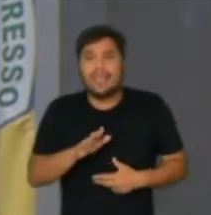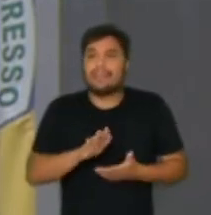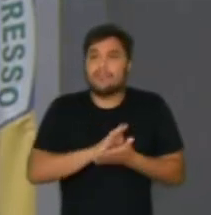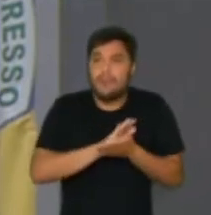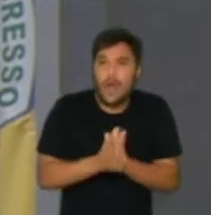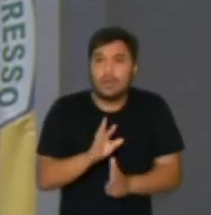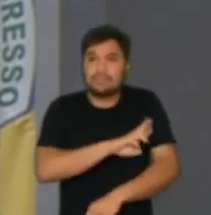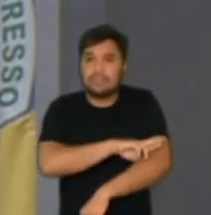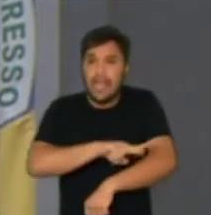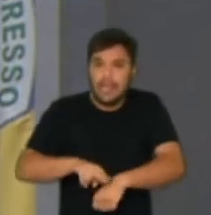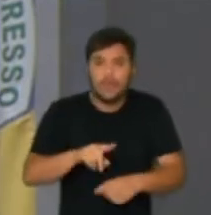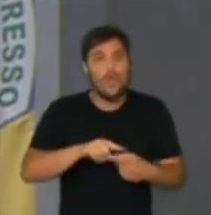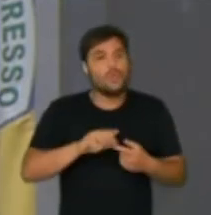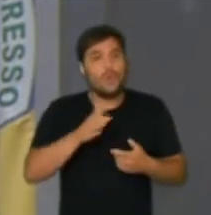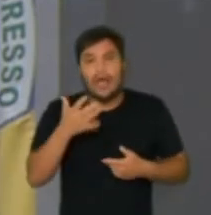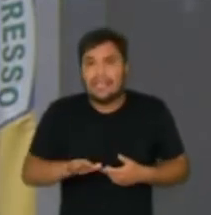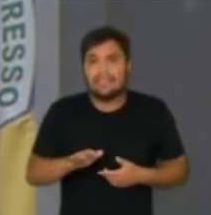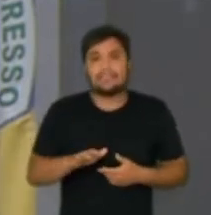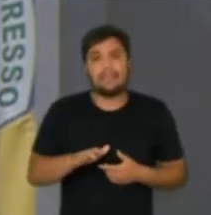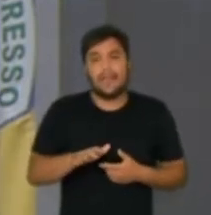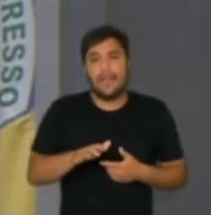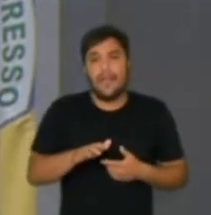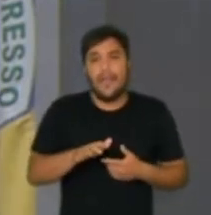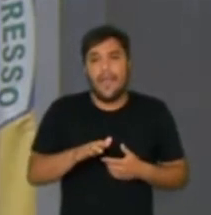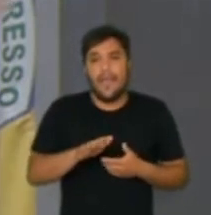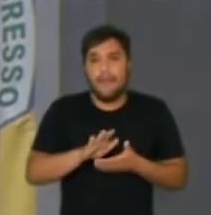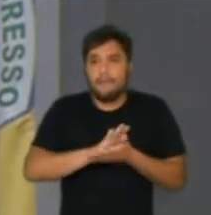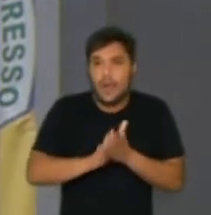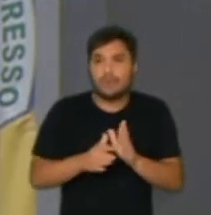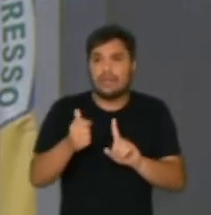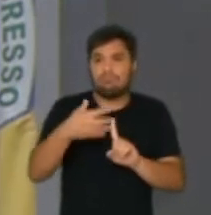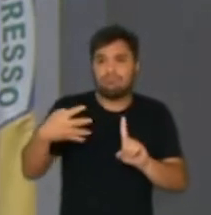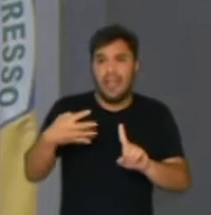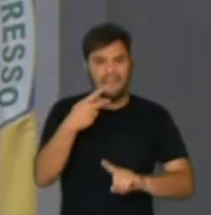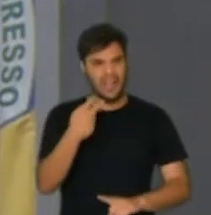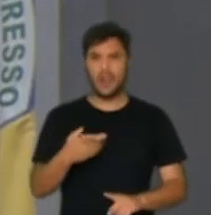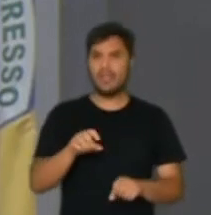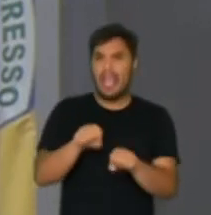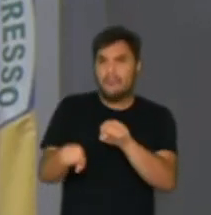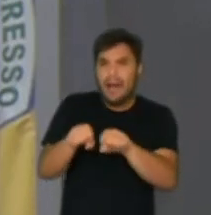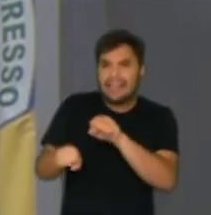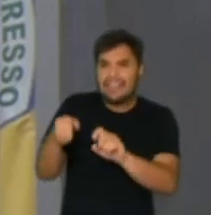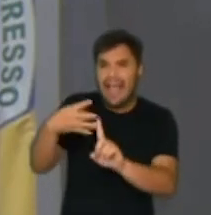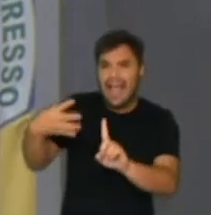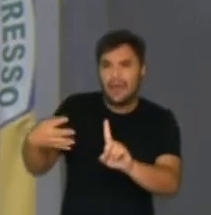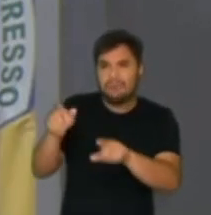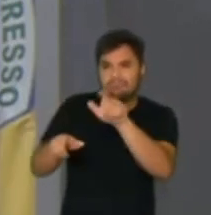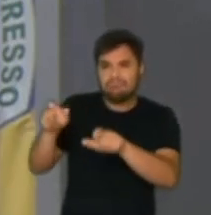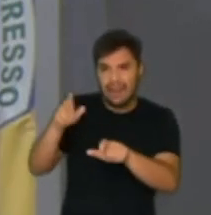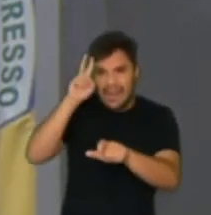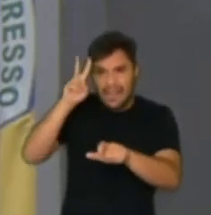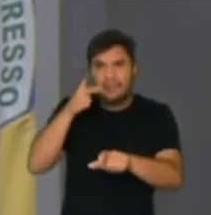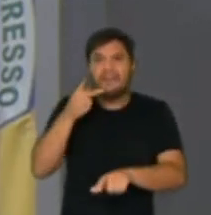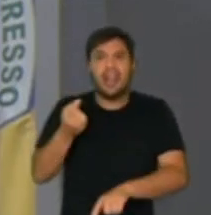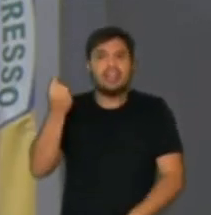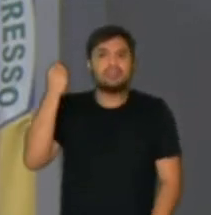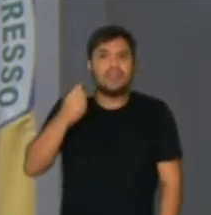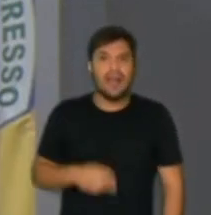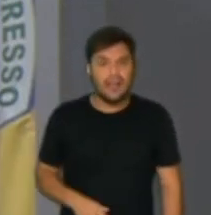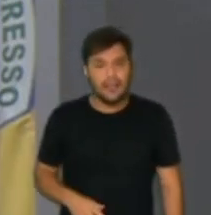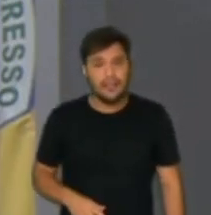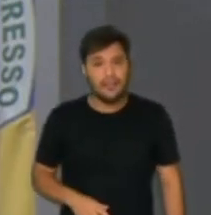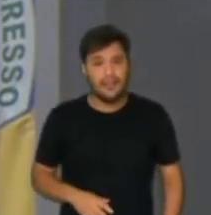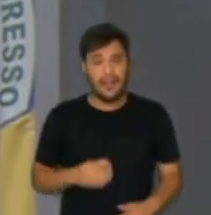quis ser homofóbico, nunca foi. Disseram que ele ia matar os gays, se lembra disso, Tony? E veja aí,